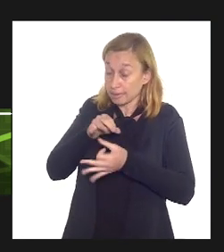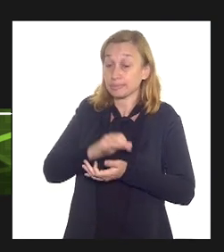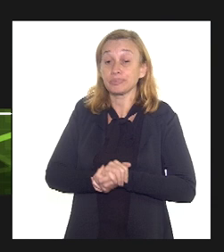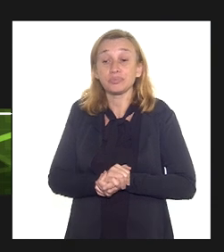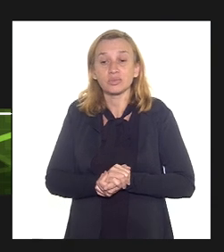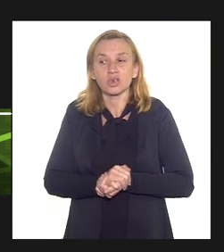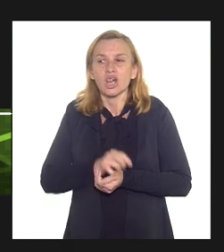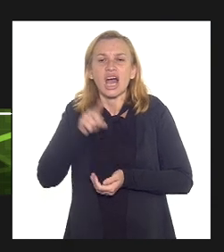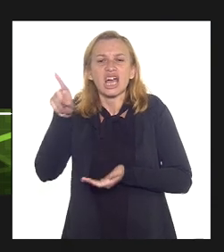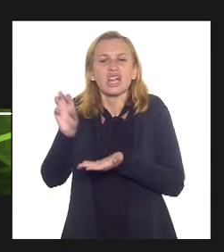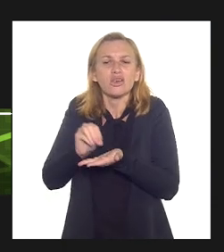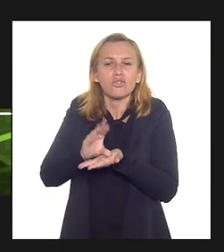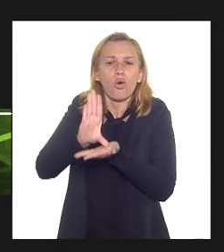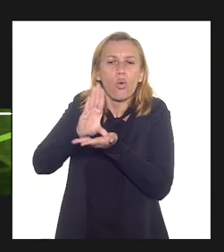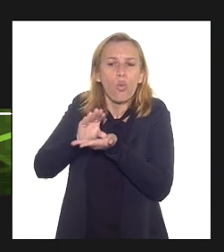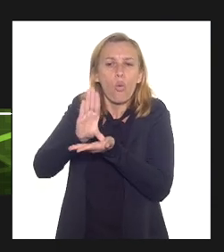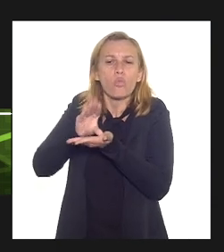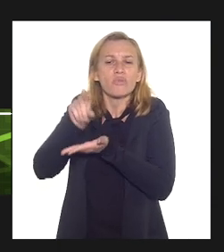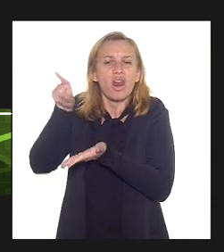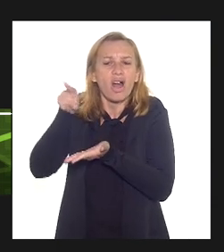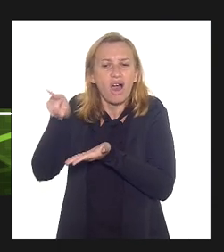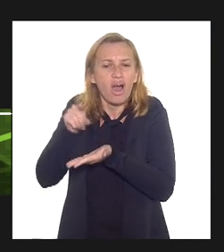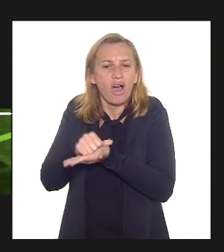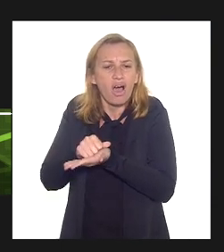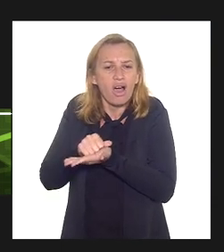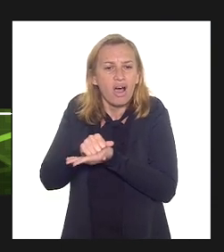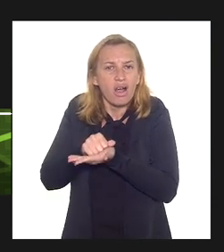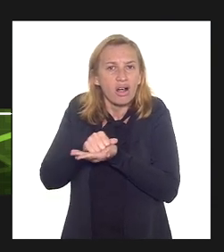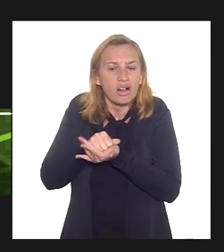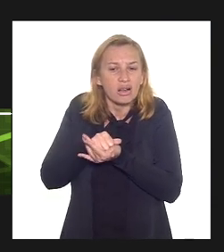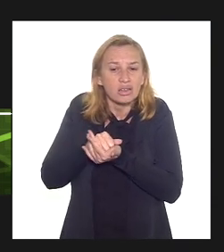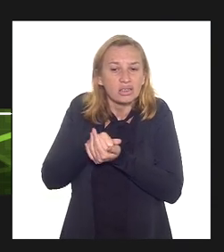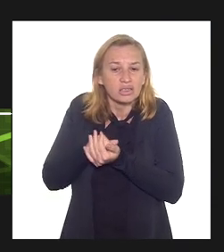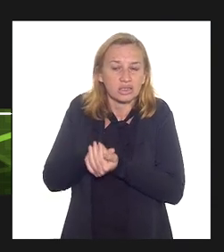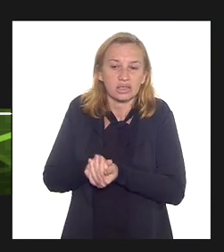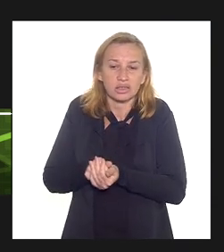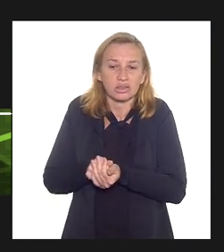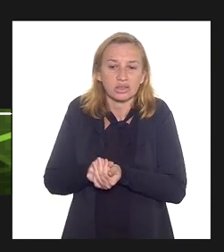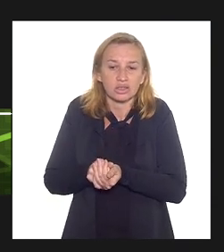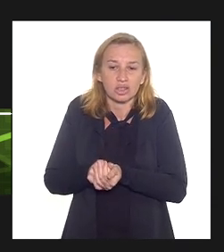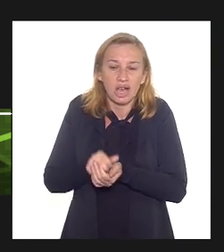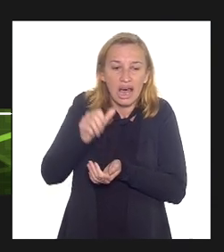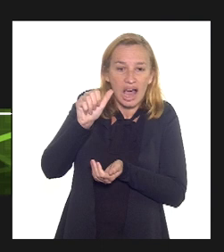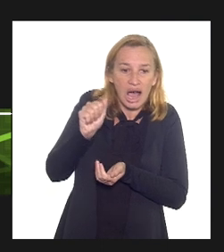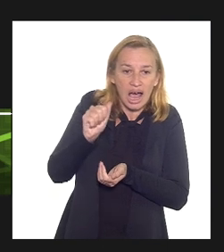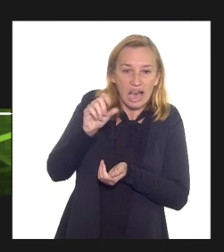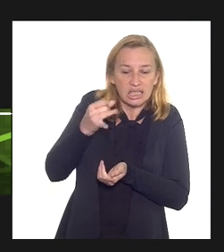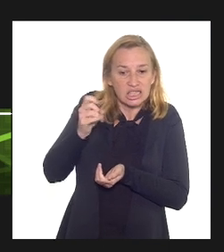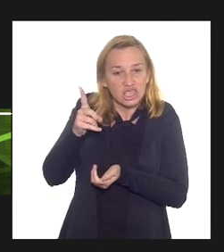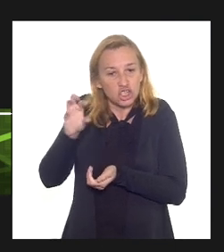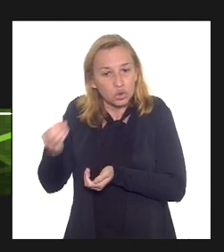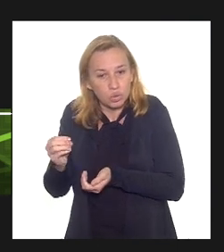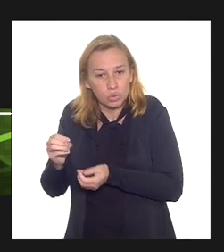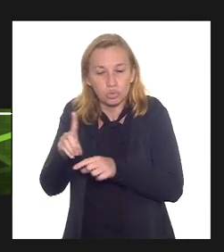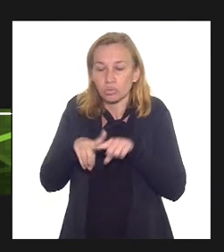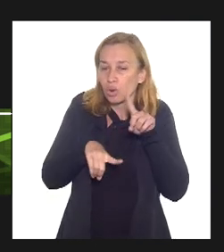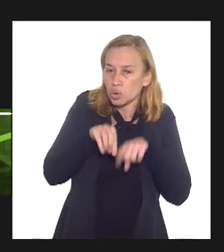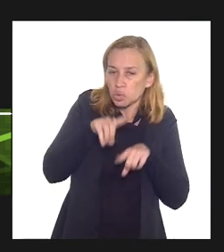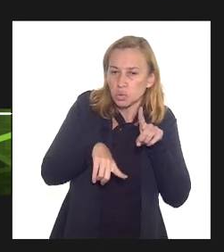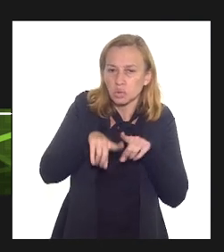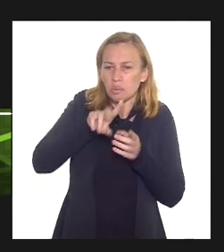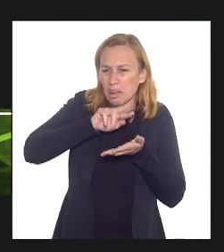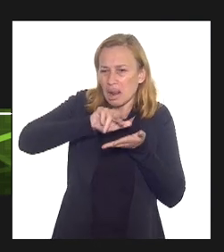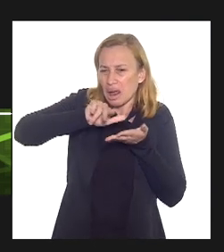aquele volume inteiro aquele volume de aço de equipamentos etc